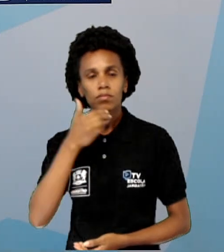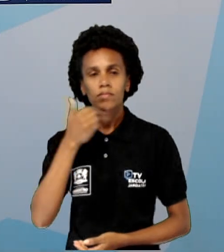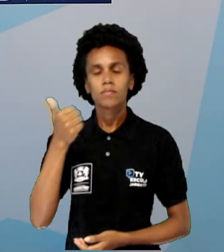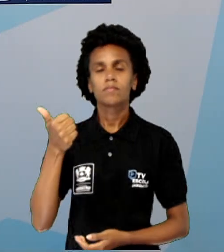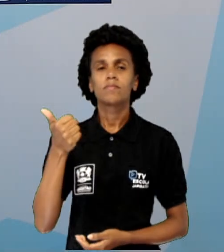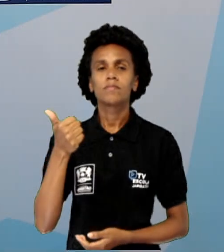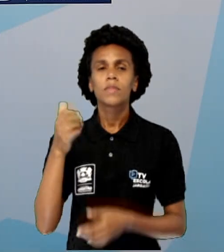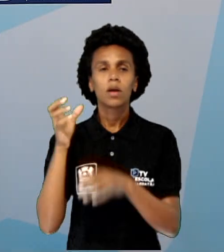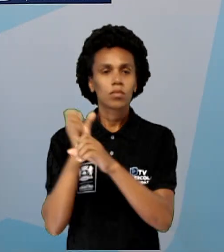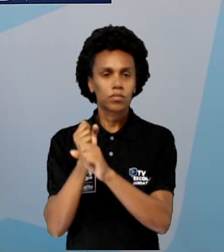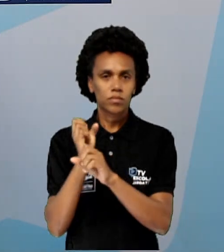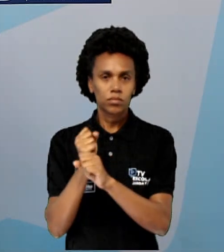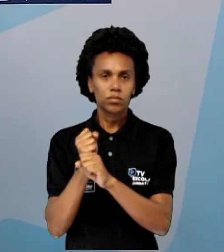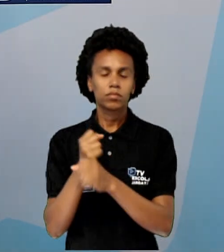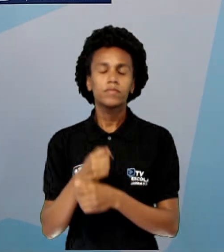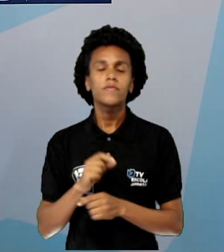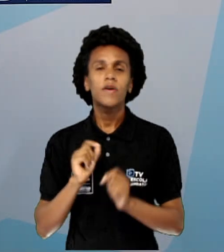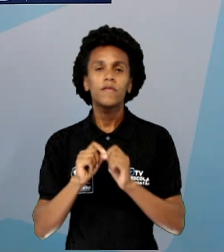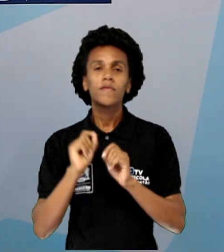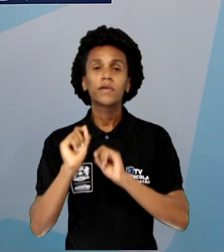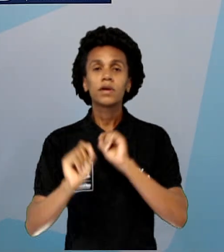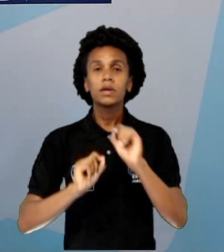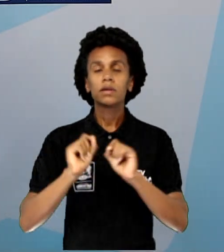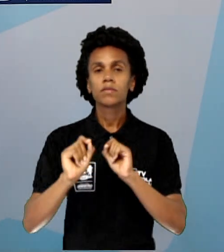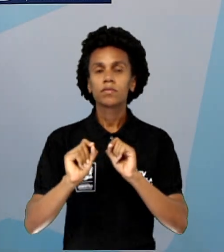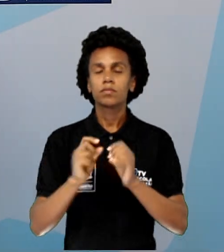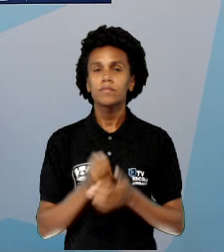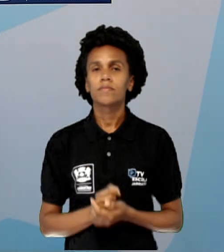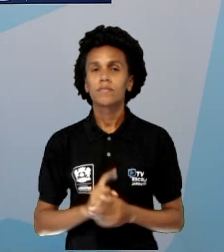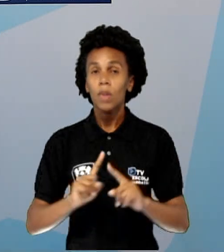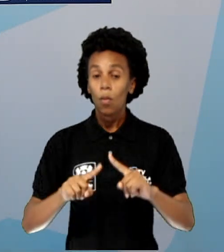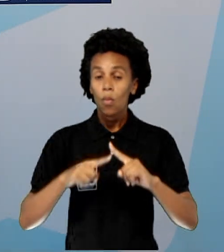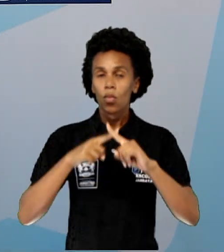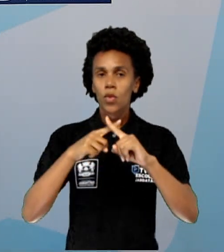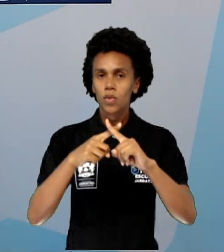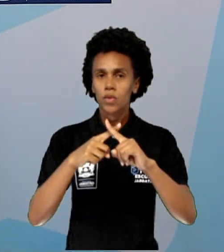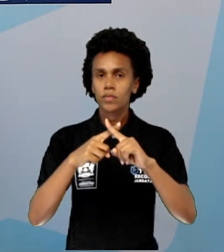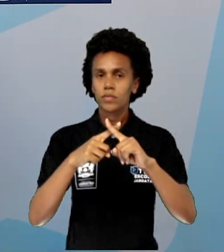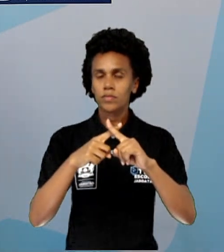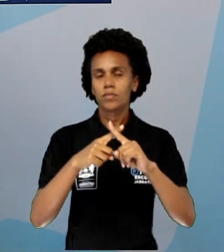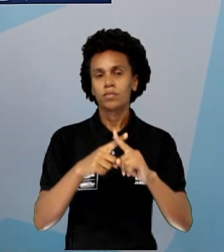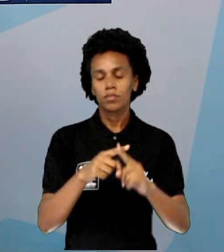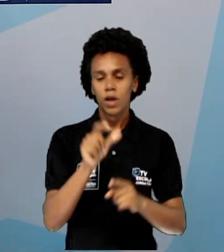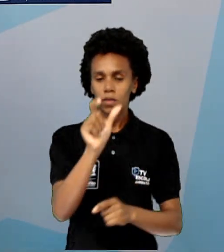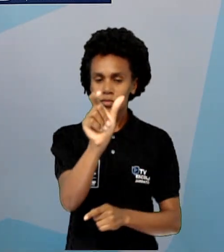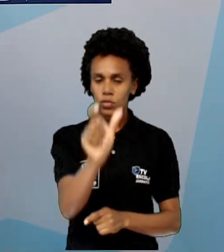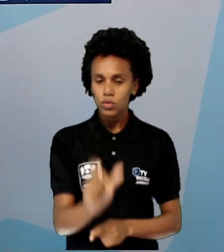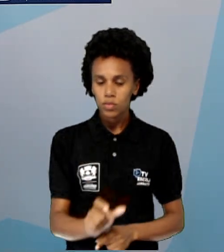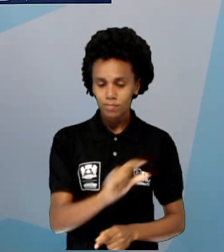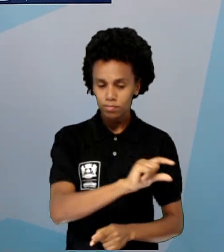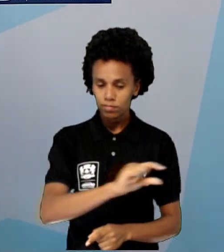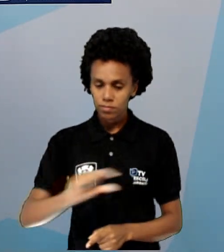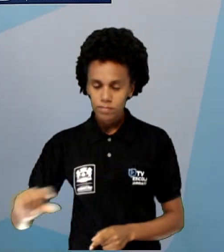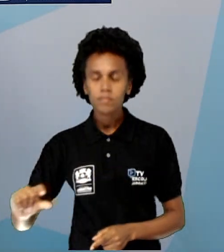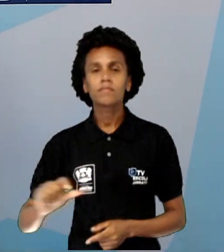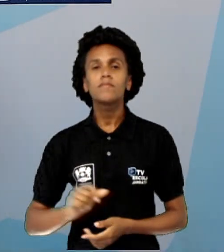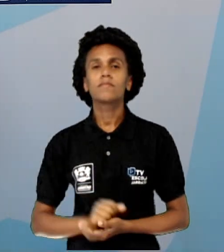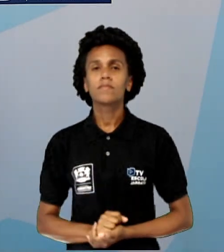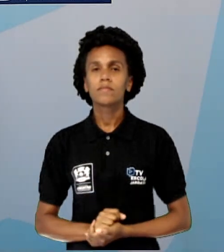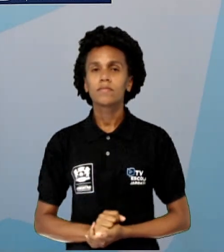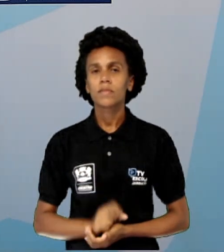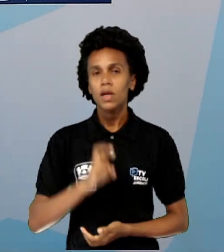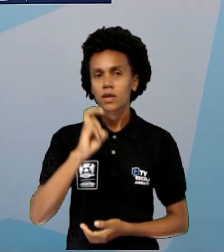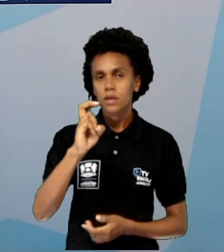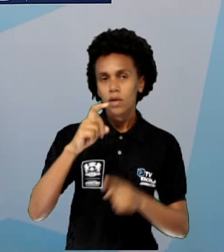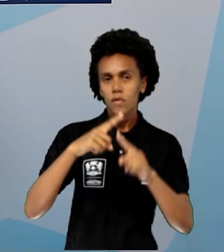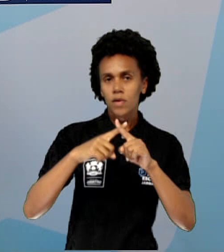o que a gente vai fazer aí, né, gente? A gente vai multiplicar a quantidade de colunas com a quantidade de linhas. Aqui a gente vai ter 5